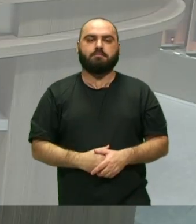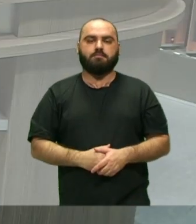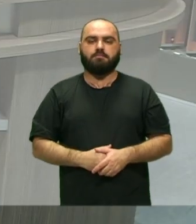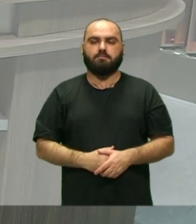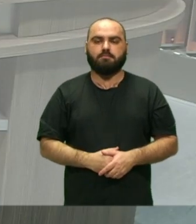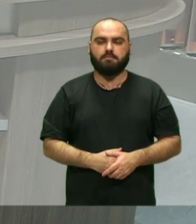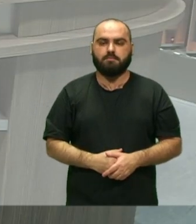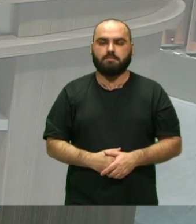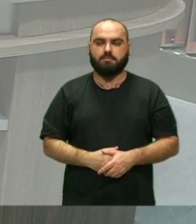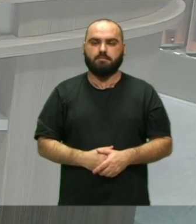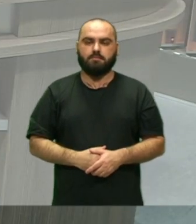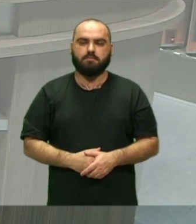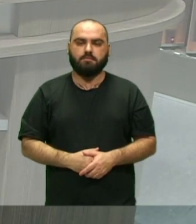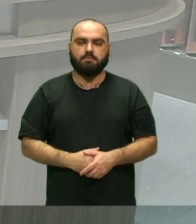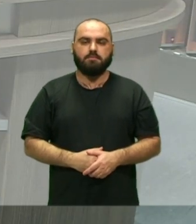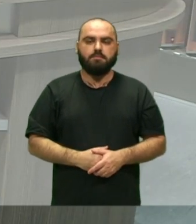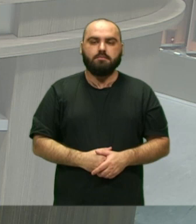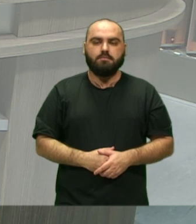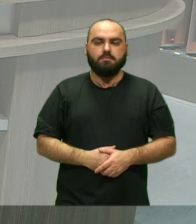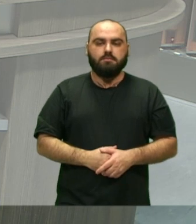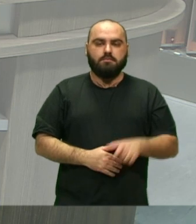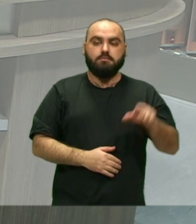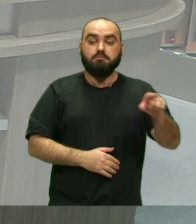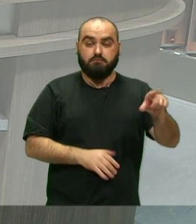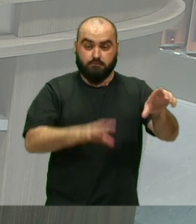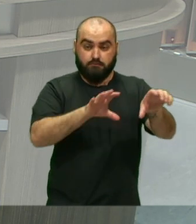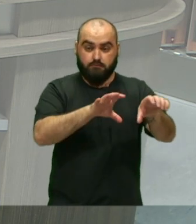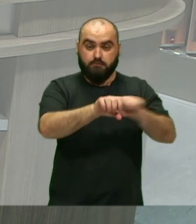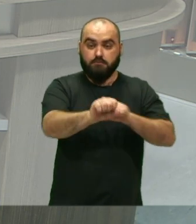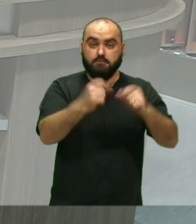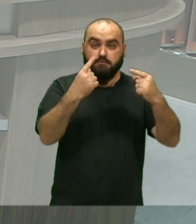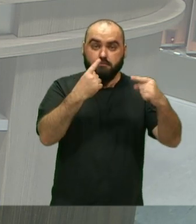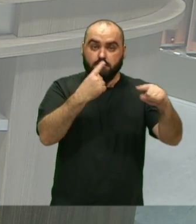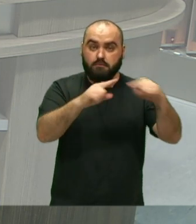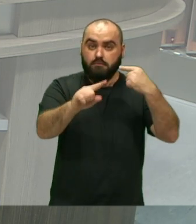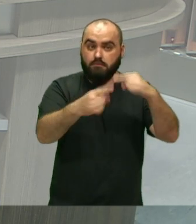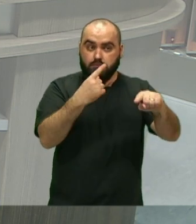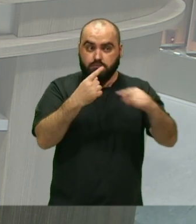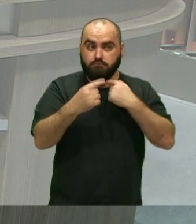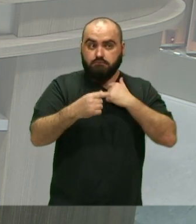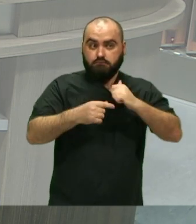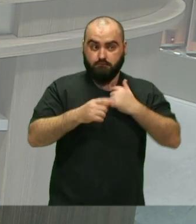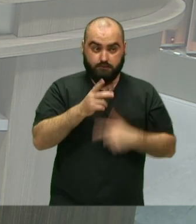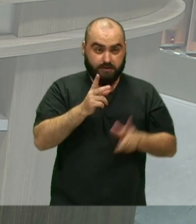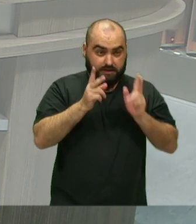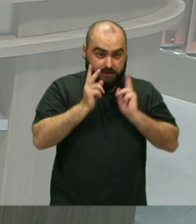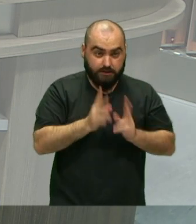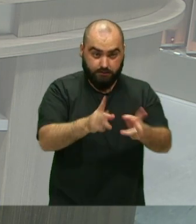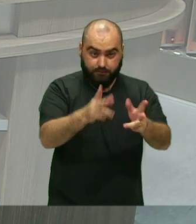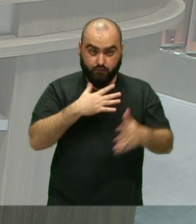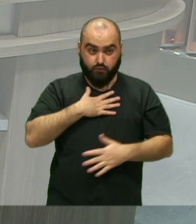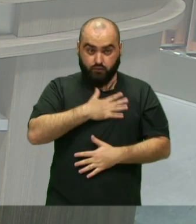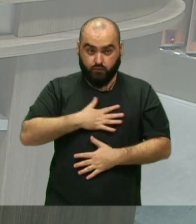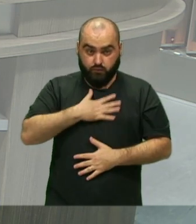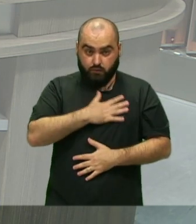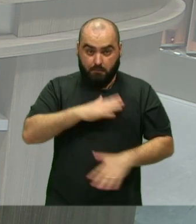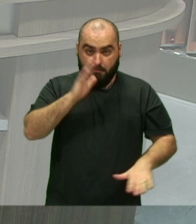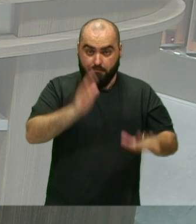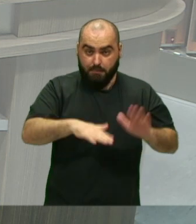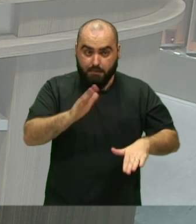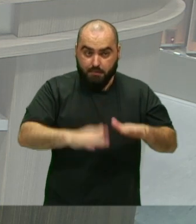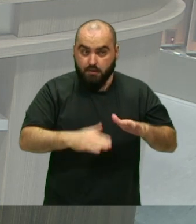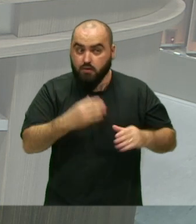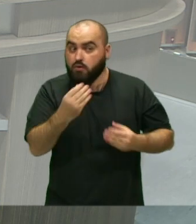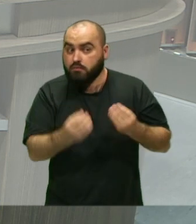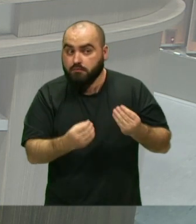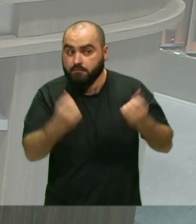A tua formação musical Por exemplo Desde sempre Você gostou Do batuque Da percussão Como é que